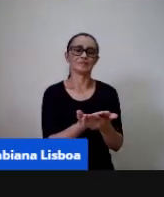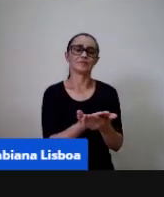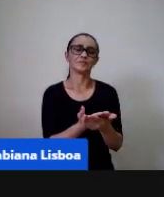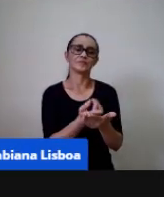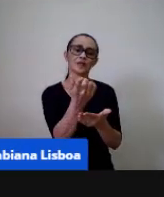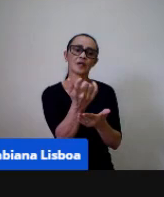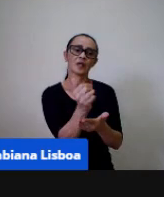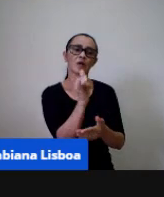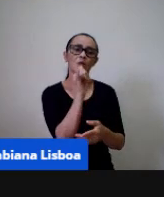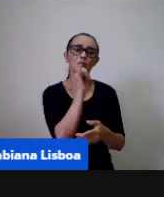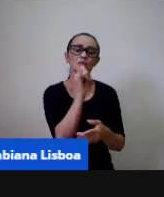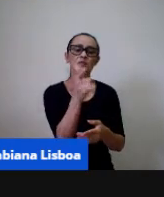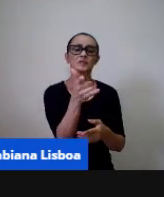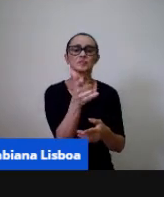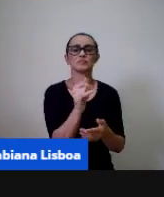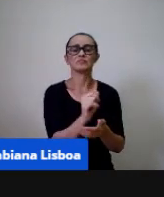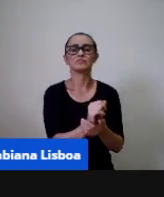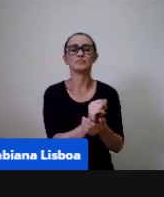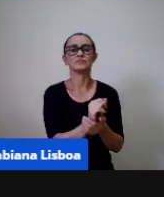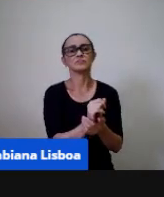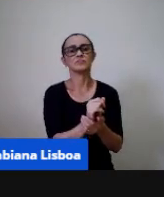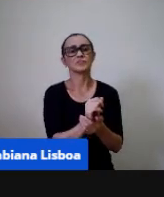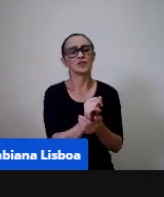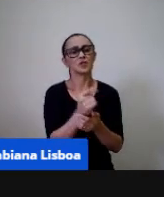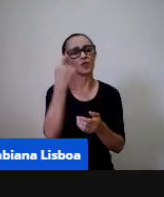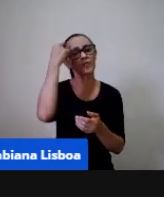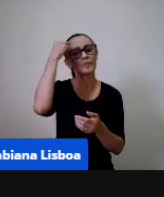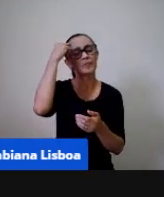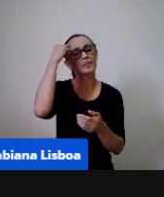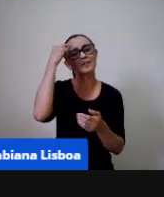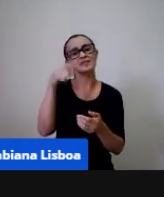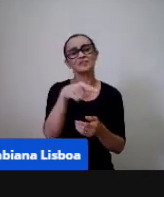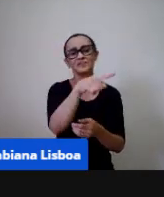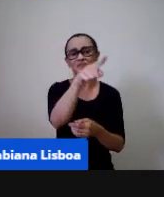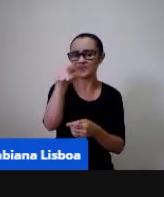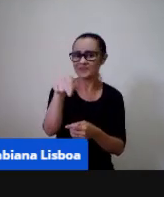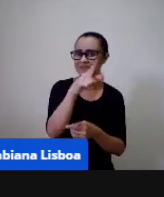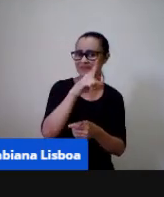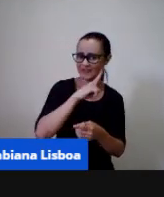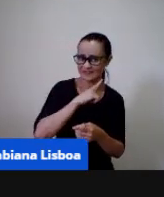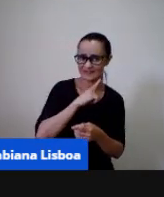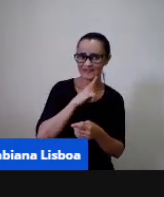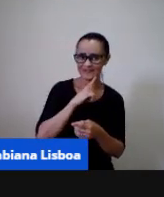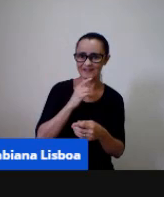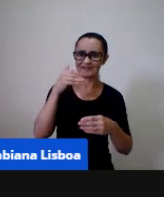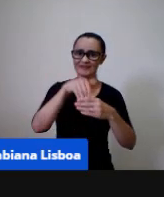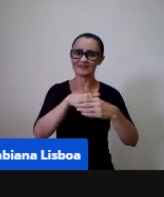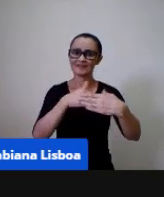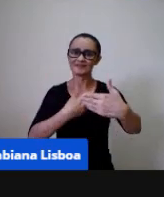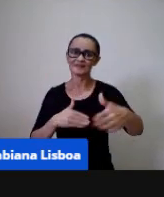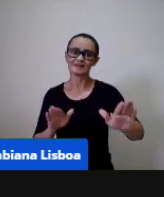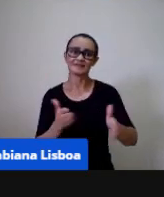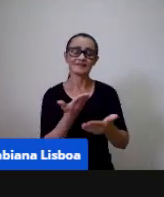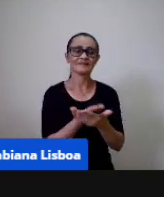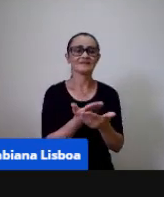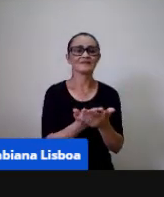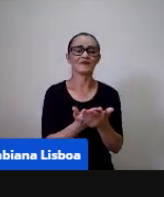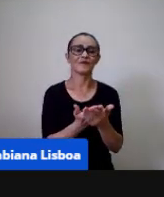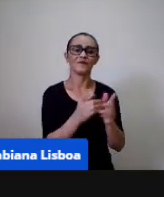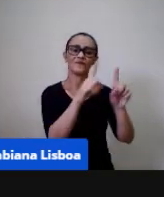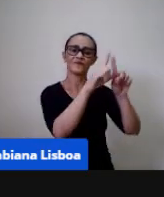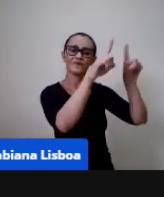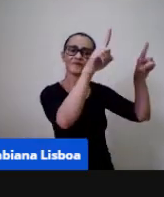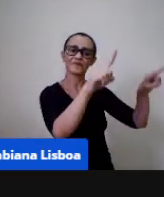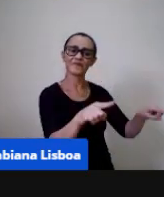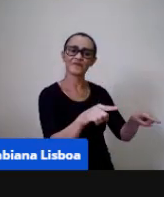exemplo clássico daquilo que eu acredito que todos vocês tem dentro da sala né? que é o quadro do hoje